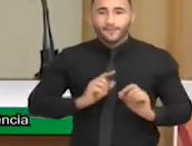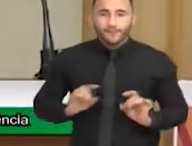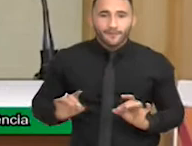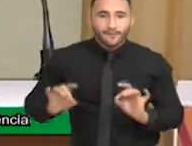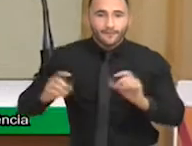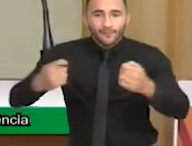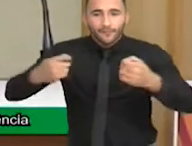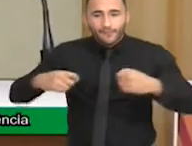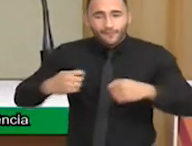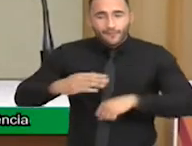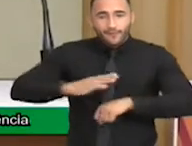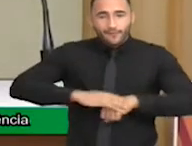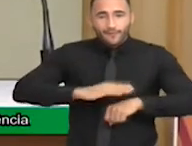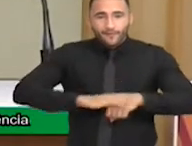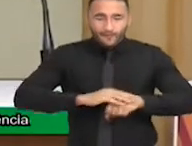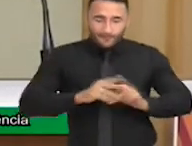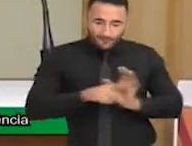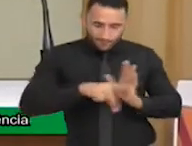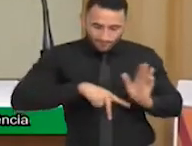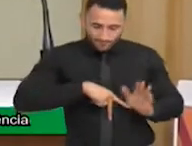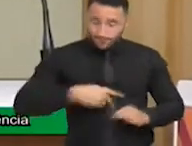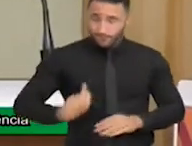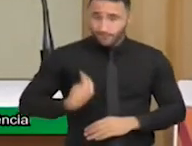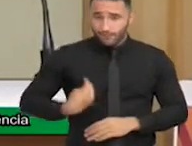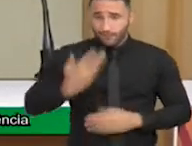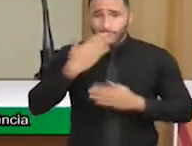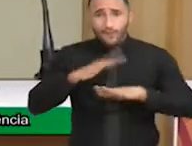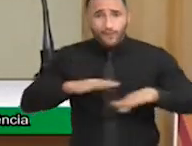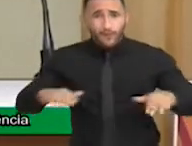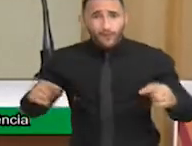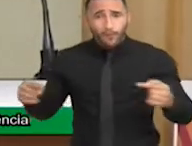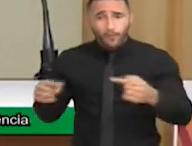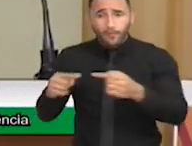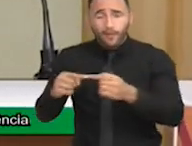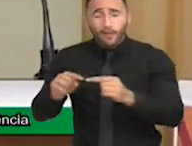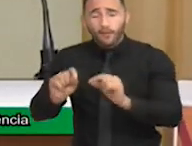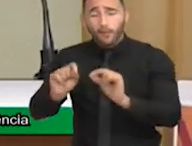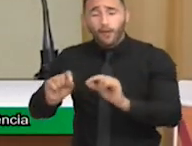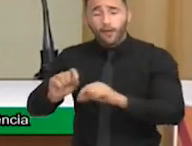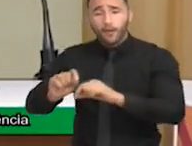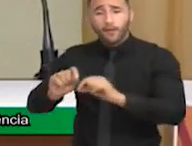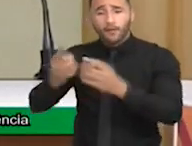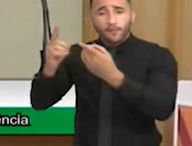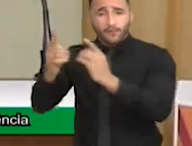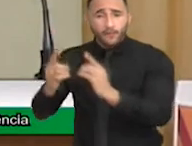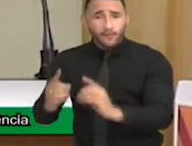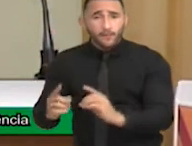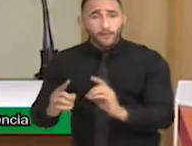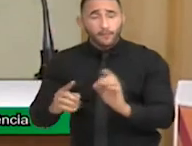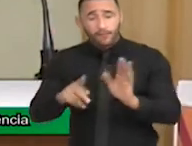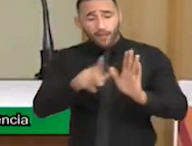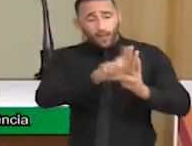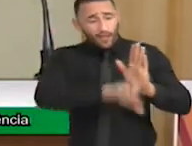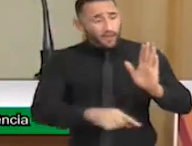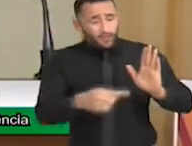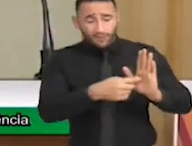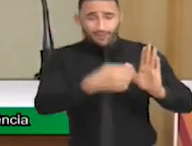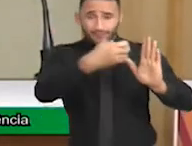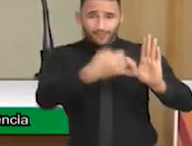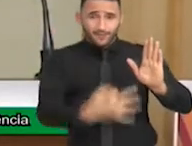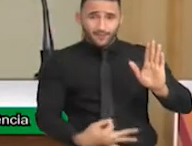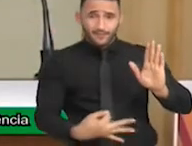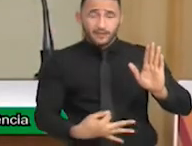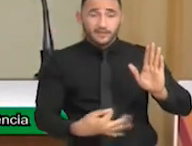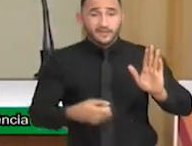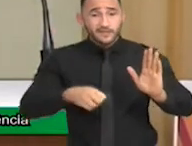aplicadas individualmente, de acordo com a especificidade, assim determina a lei. Sem